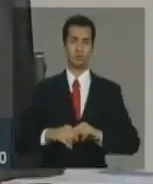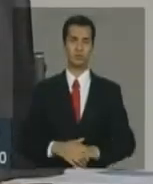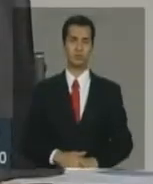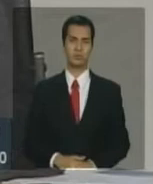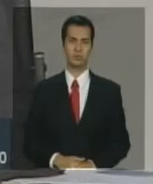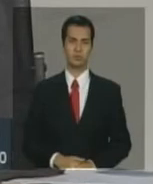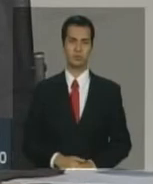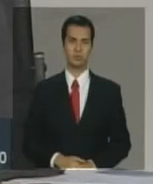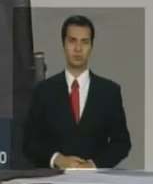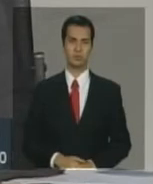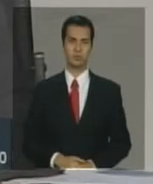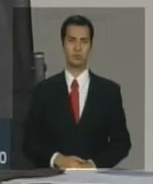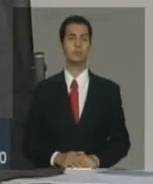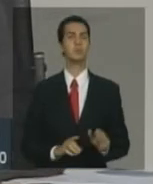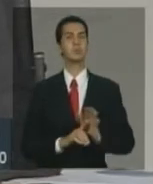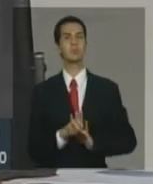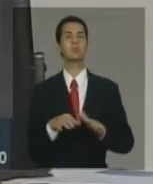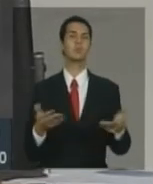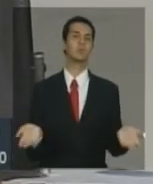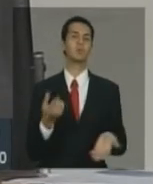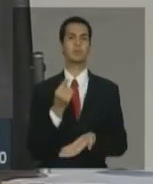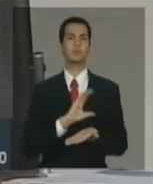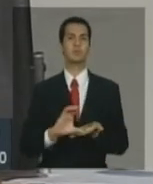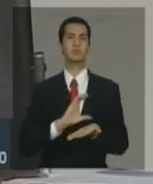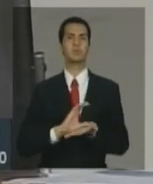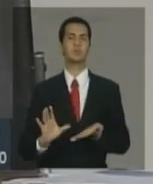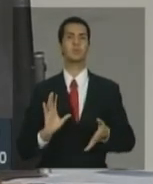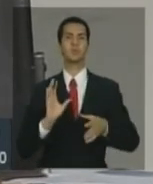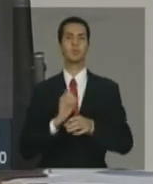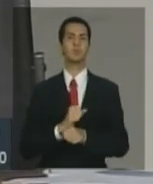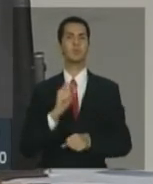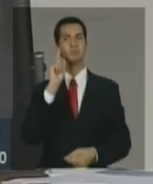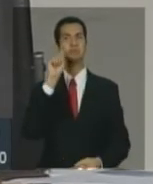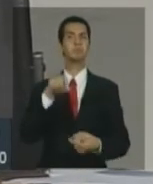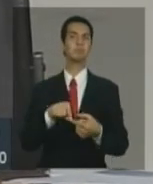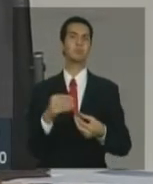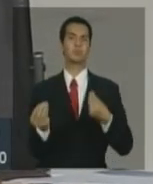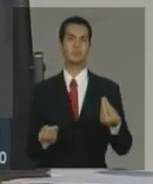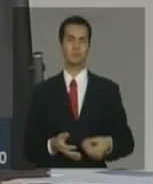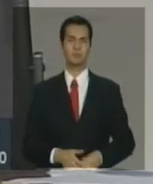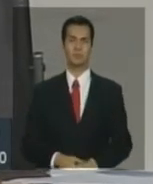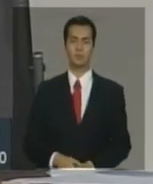ano para investimento, então, ministro? Nós fazemos sempre uma projeção